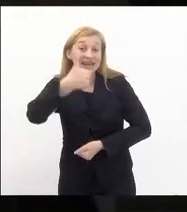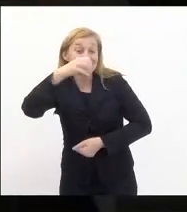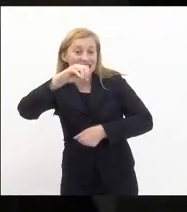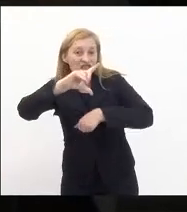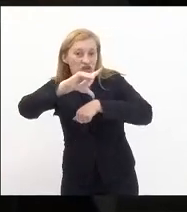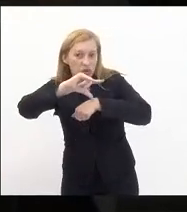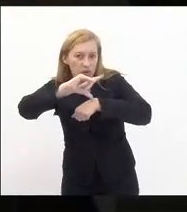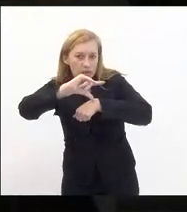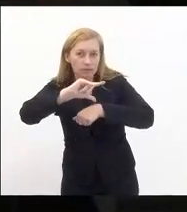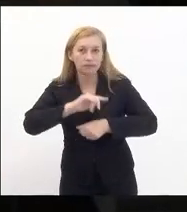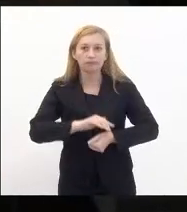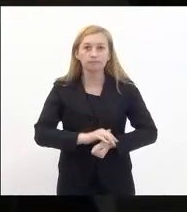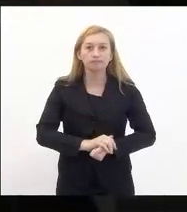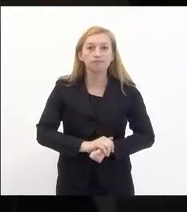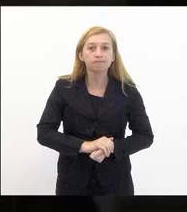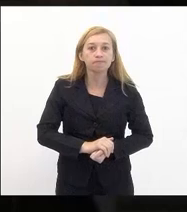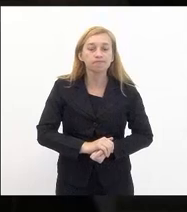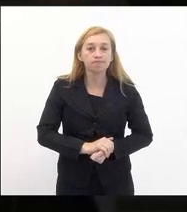horas